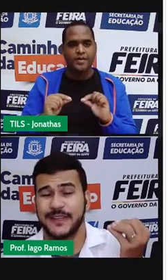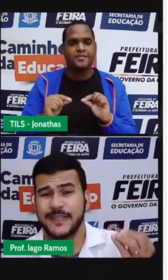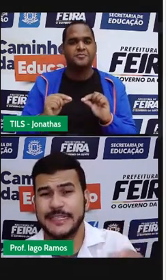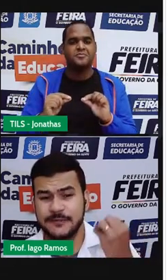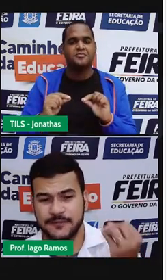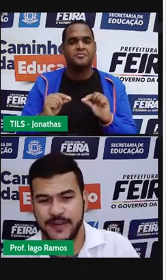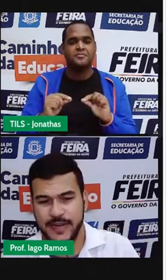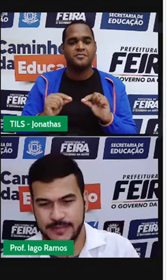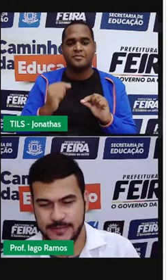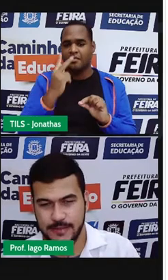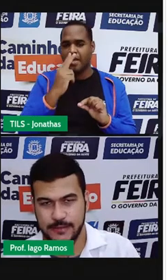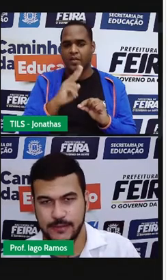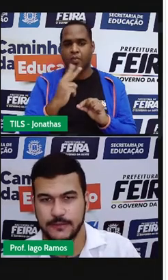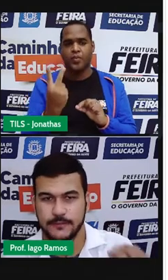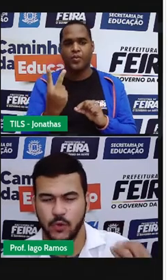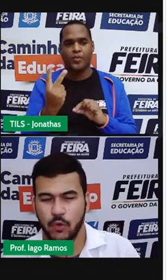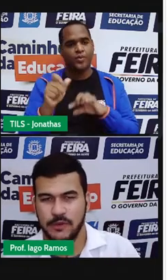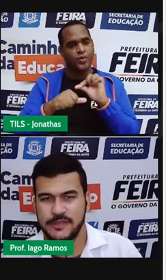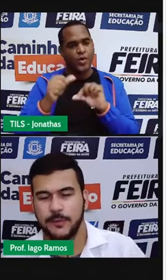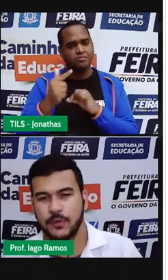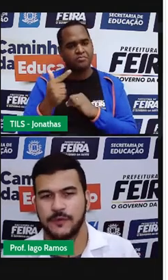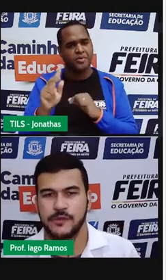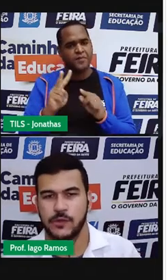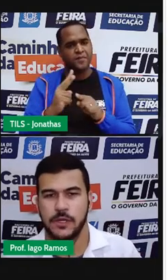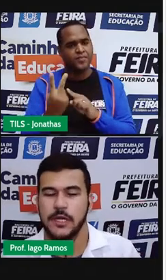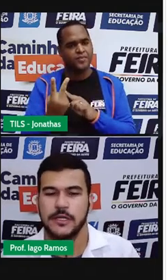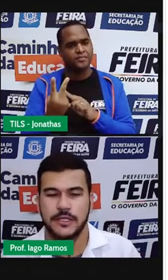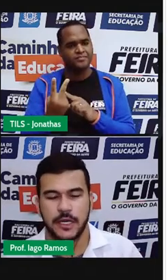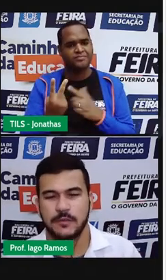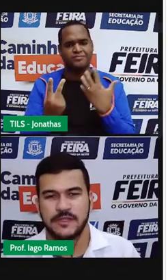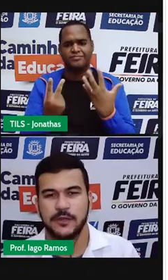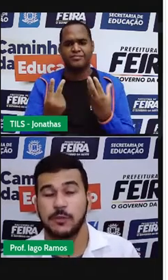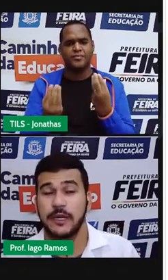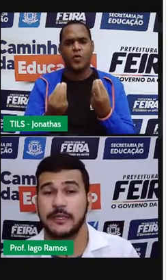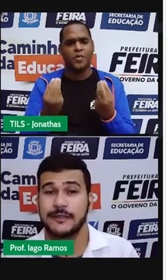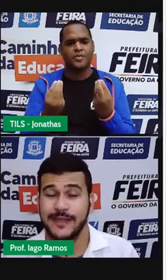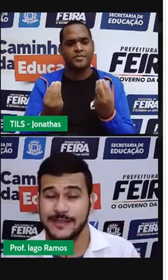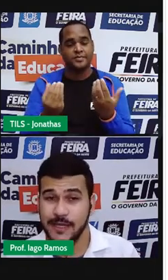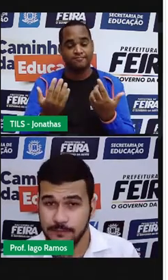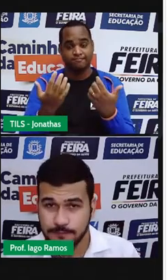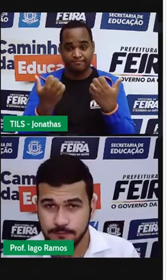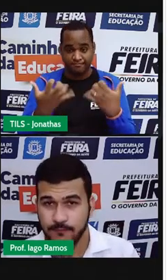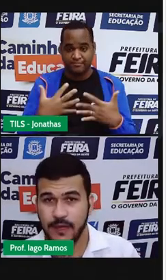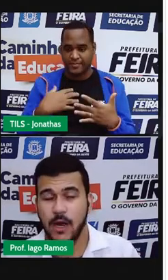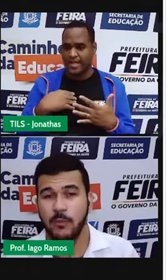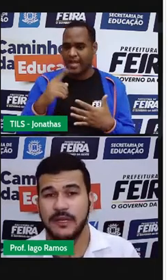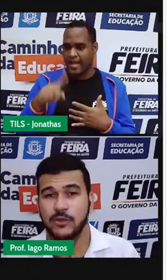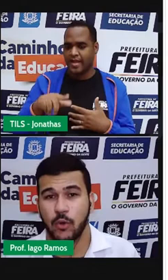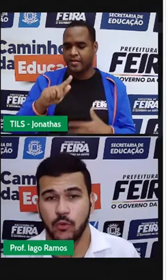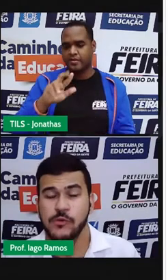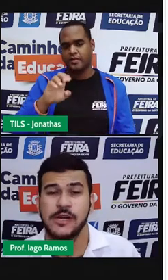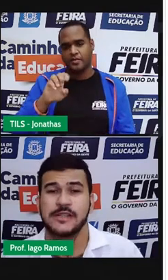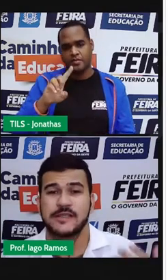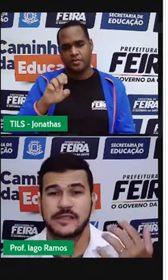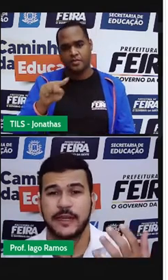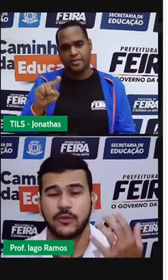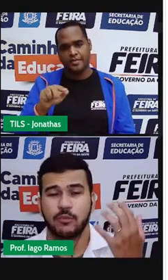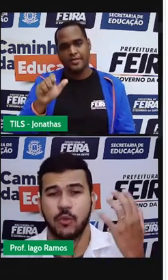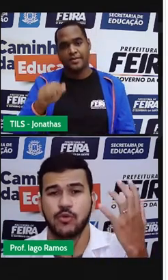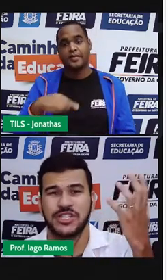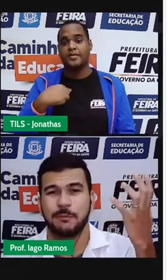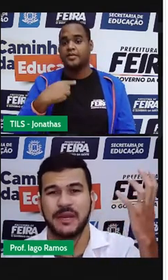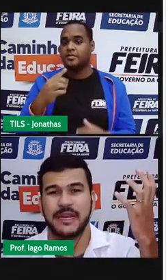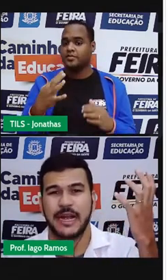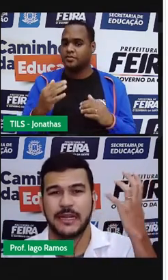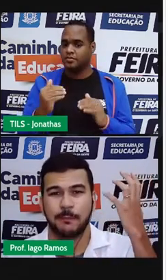inversa. Como assim, professor? Digamos que uma grandeza aumentou sendo